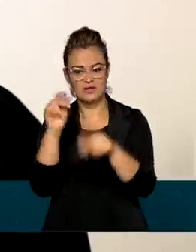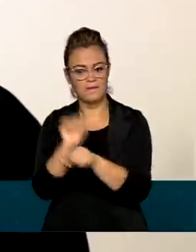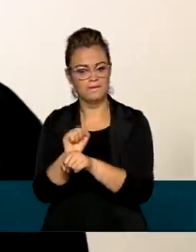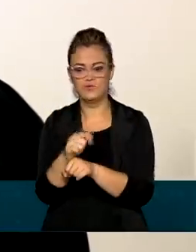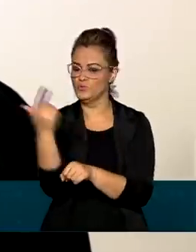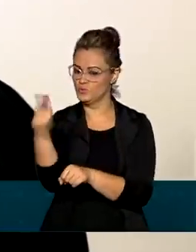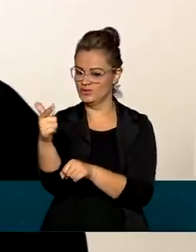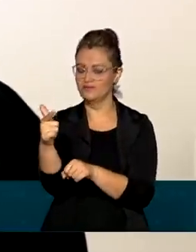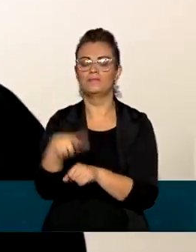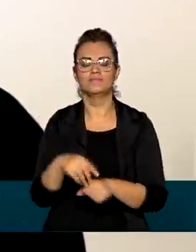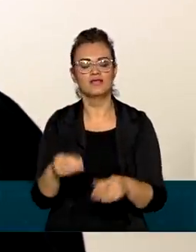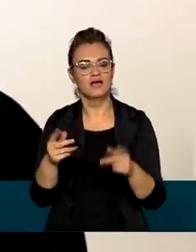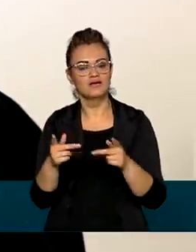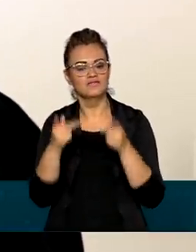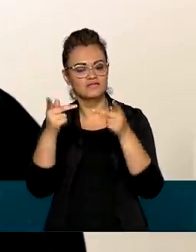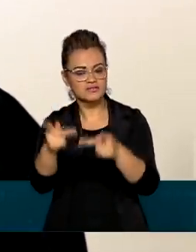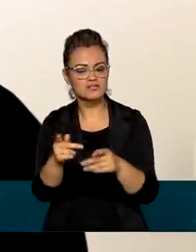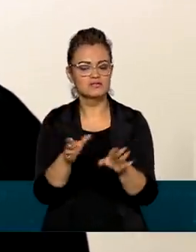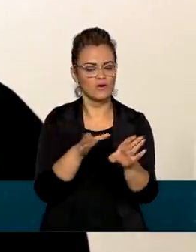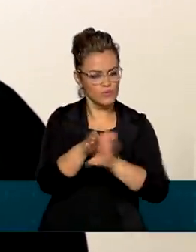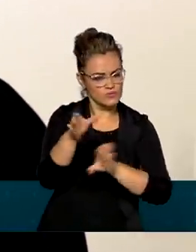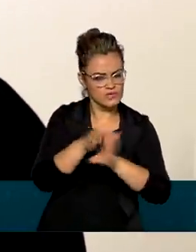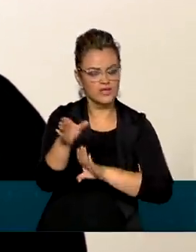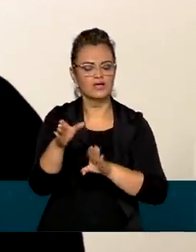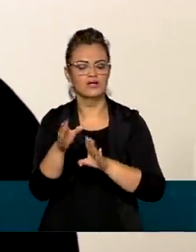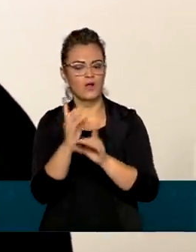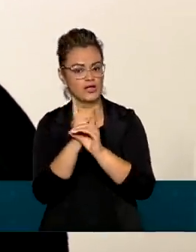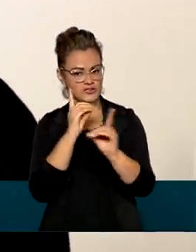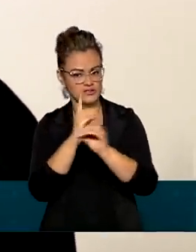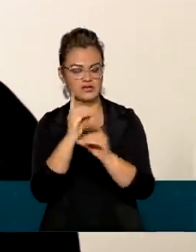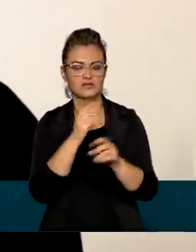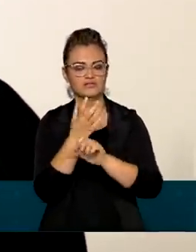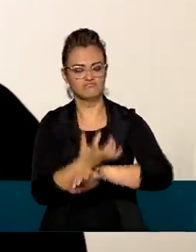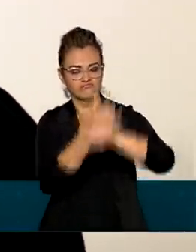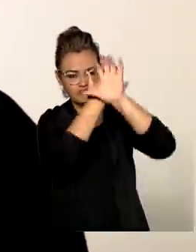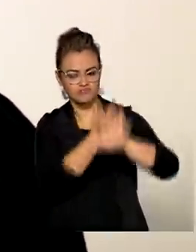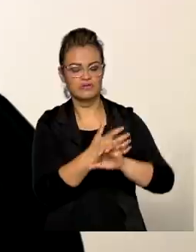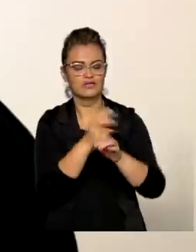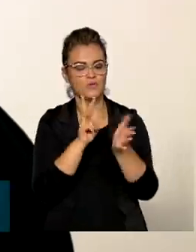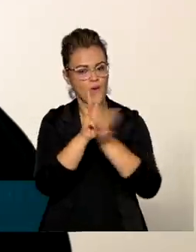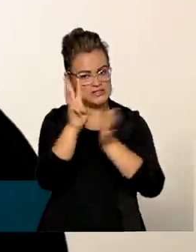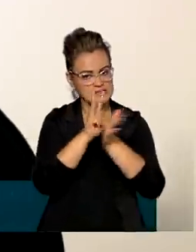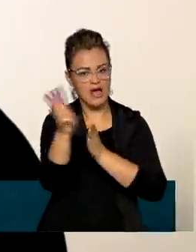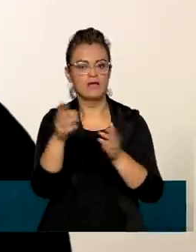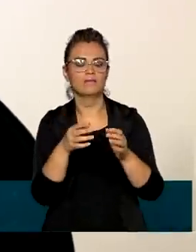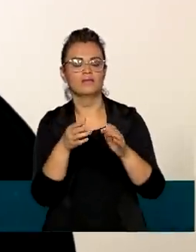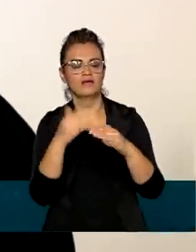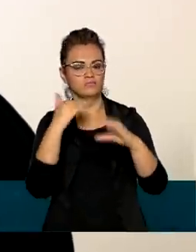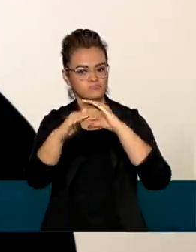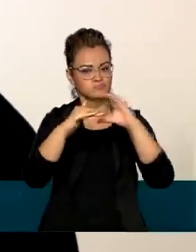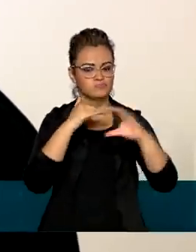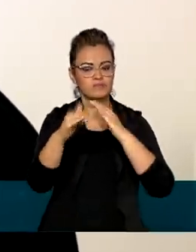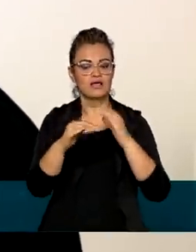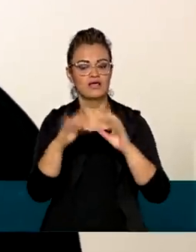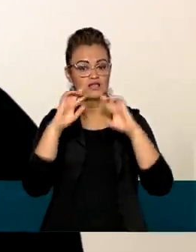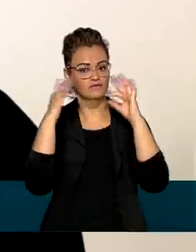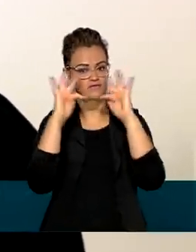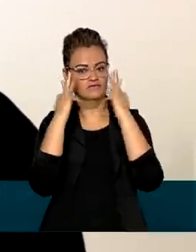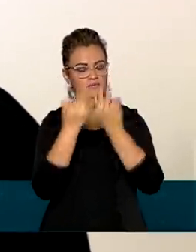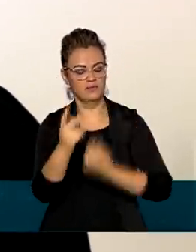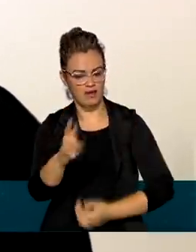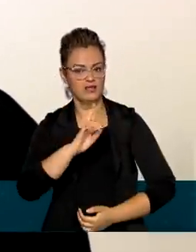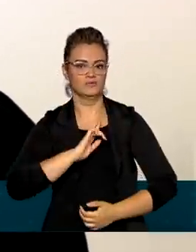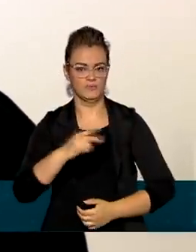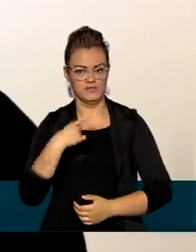visitas, orientações de forma remota, através de vídeo, através do WhatsApp. E as famílias davam o retorno desses